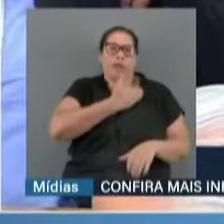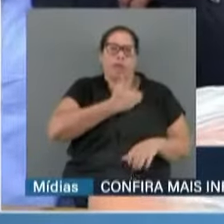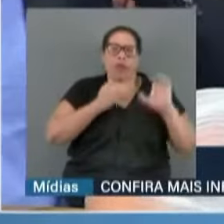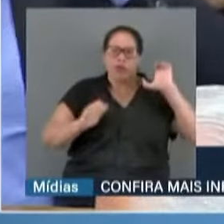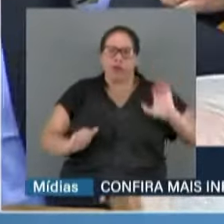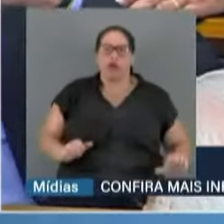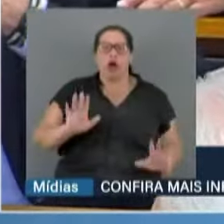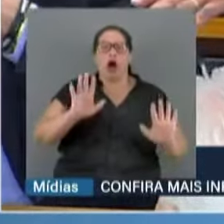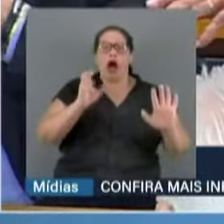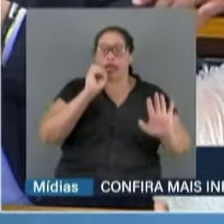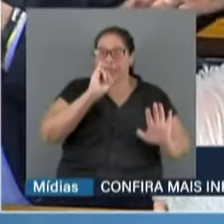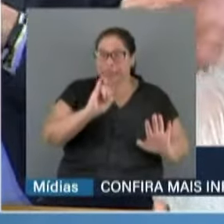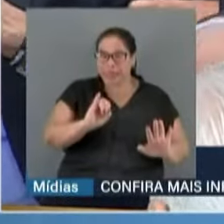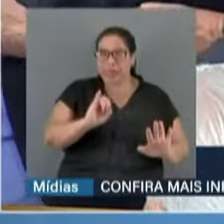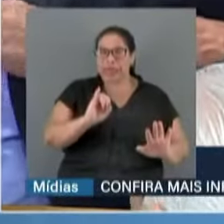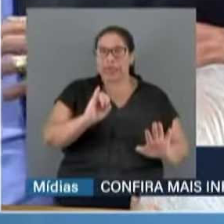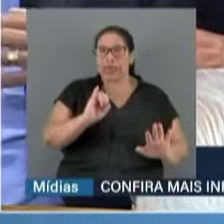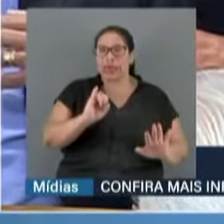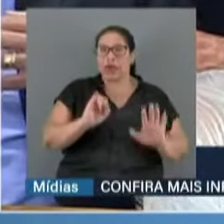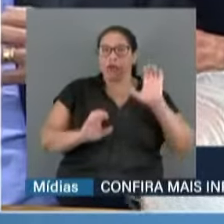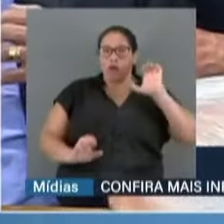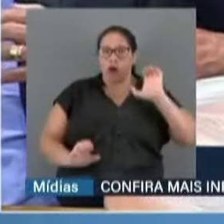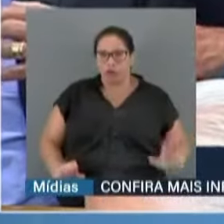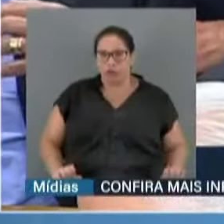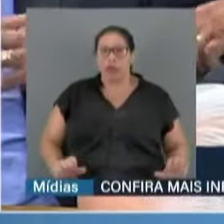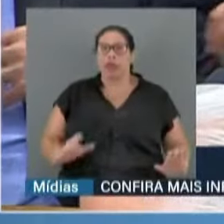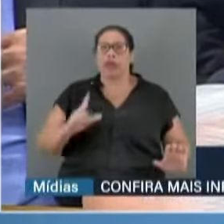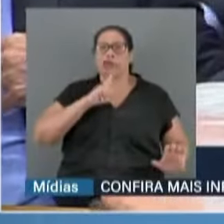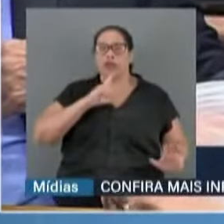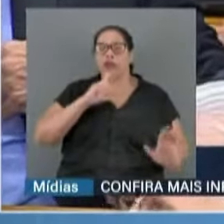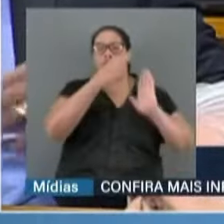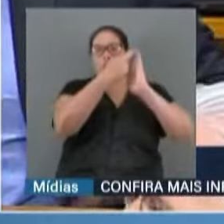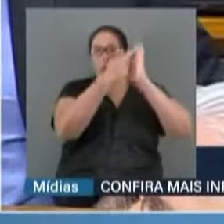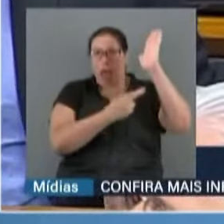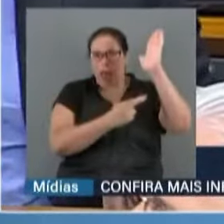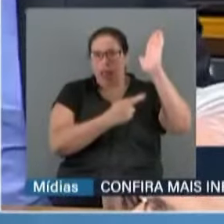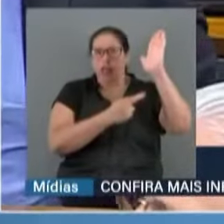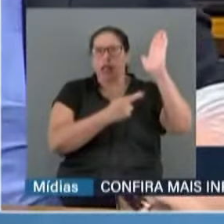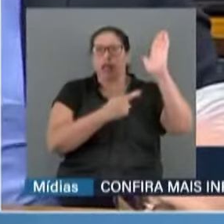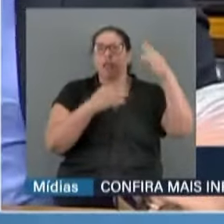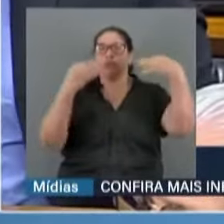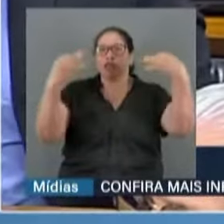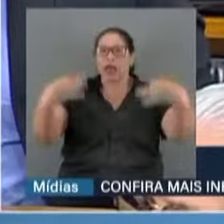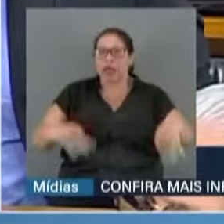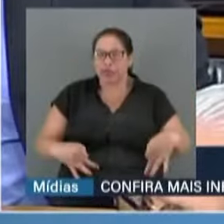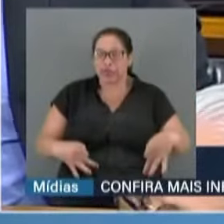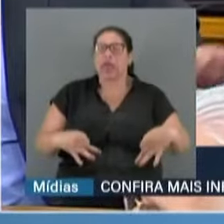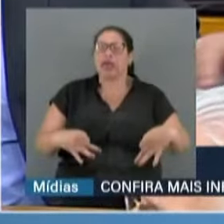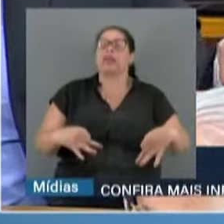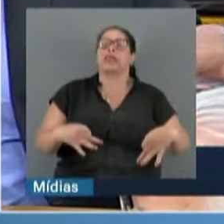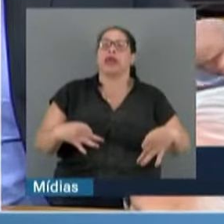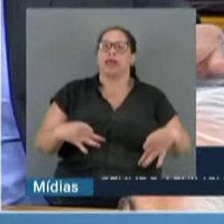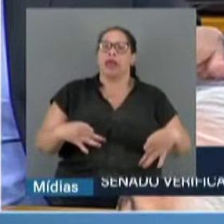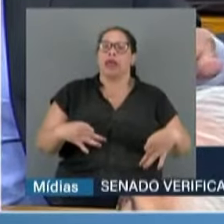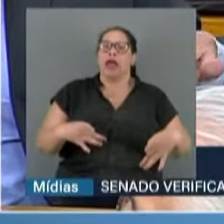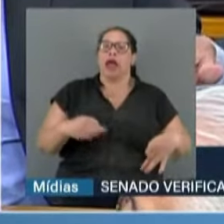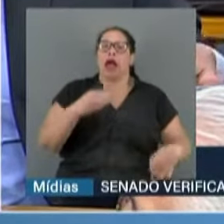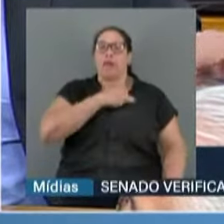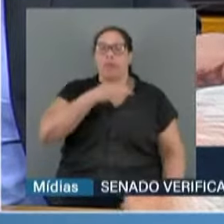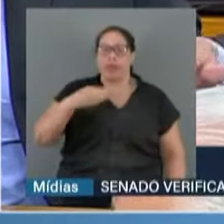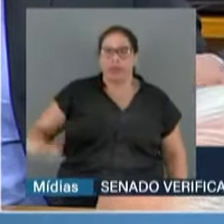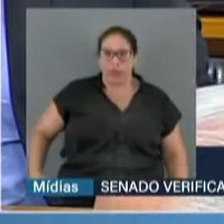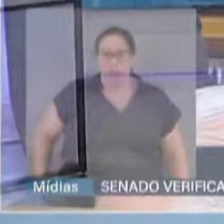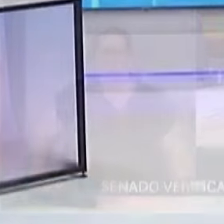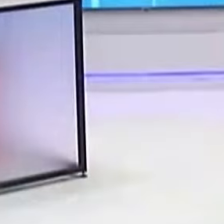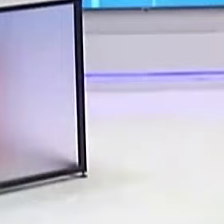capacidade do ministro Flávio Dino. Por isso tantas fichas, por isso bancando aí esse alto custo dessa indicação.